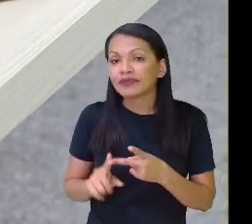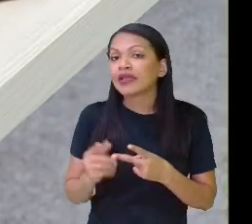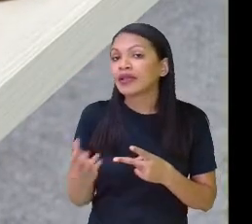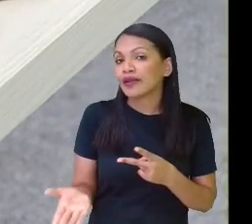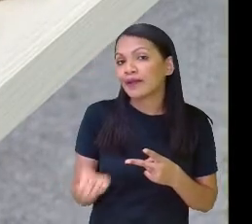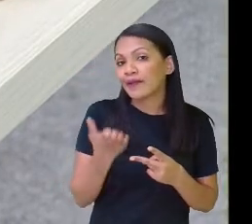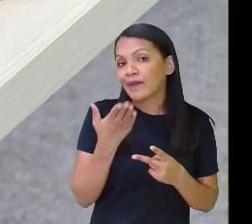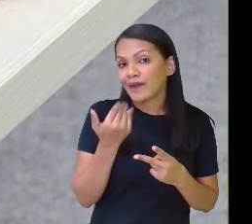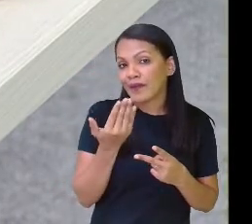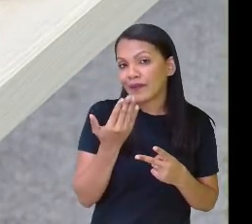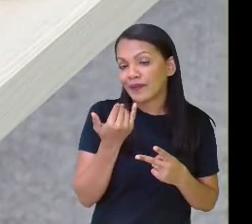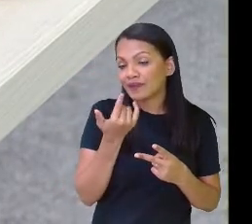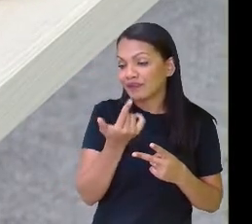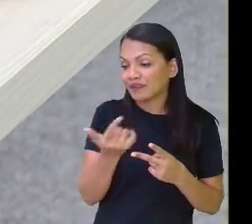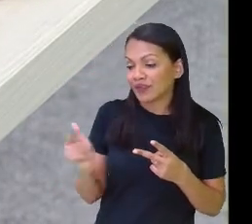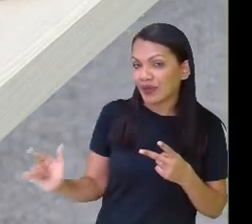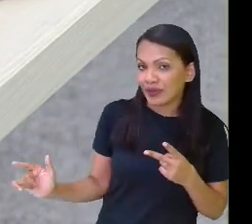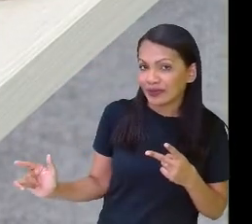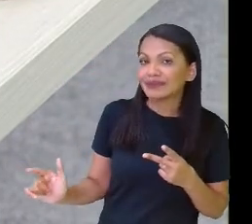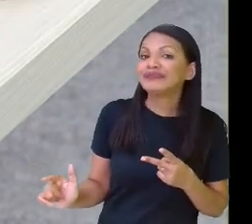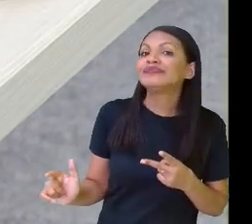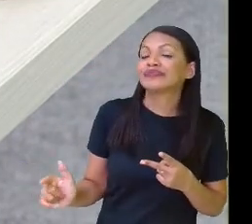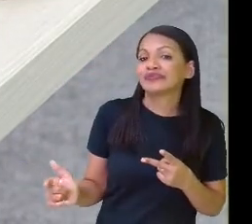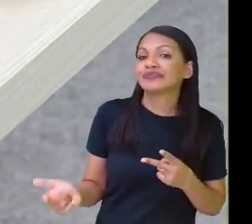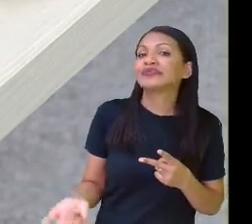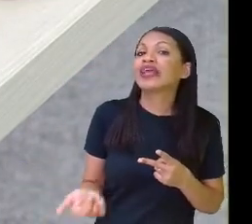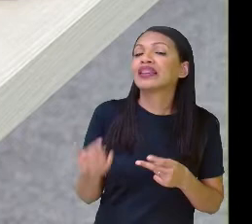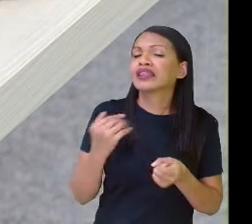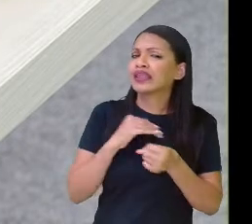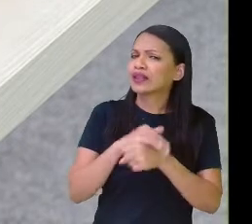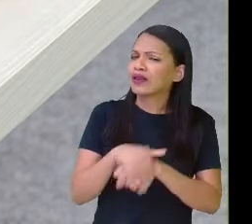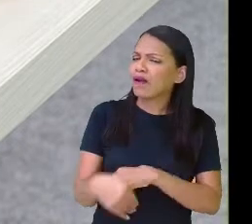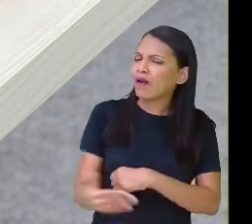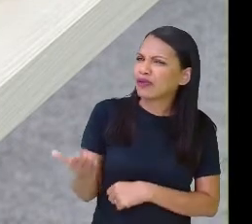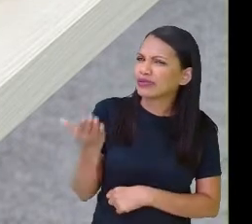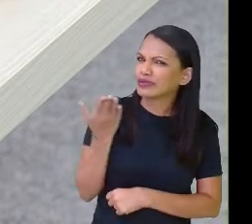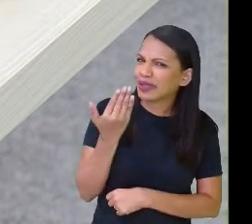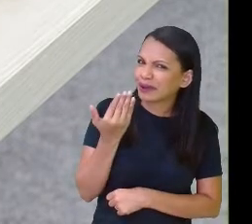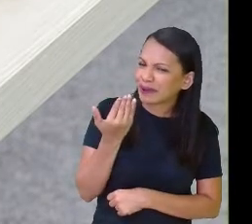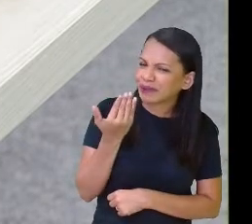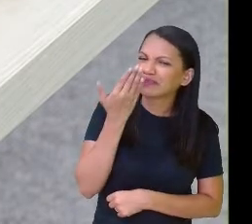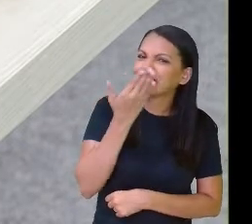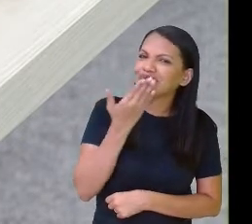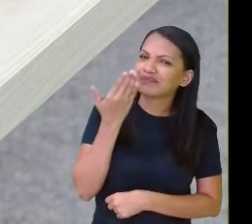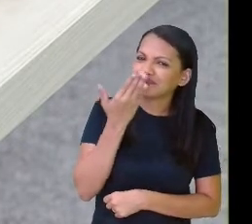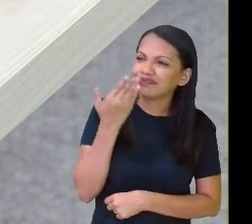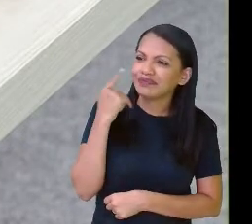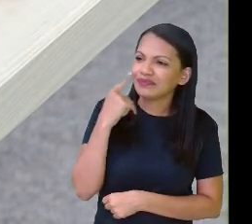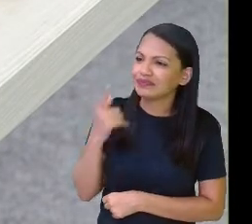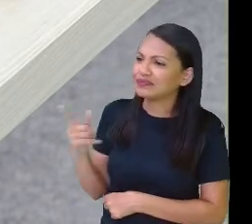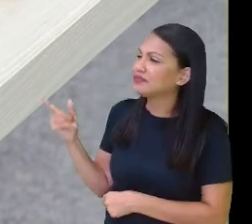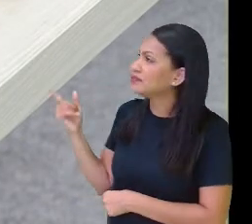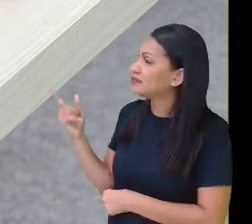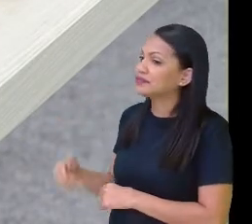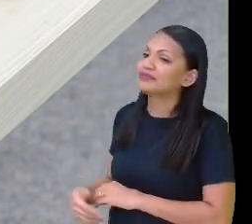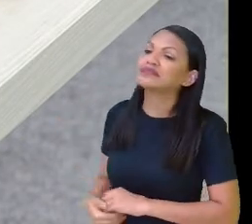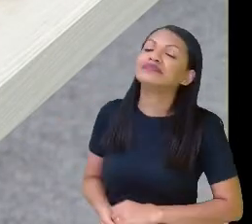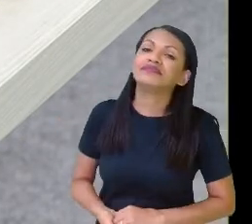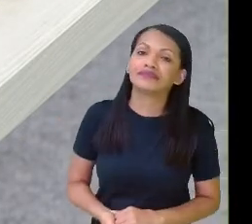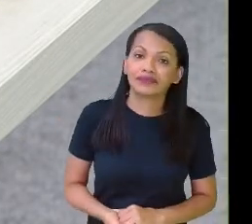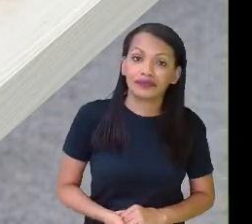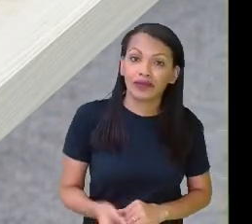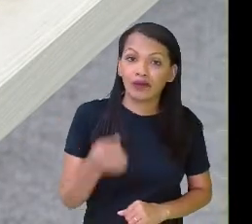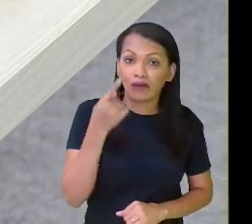comeu outro pedaço no jantar. Dá uma adoçada na boca, certo? Olha, dois quartos.